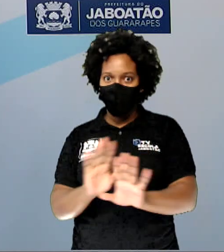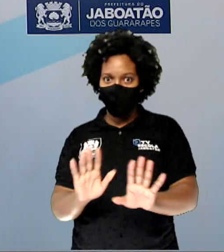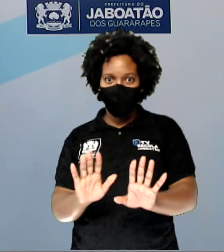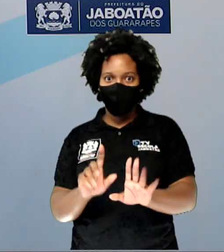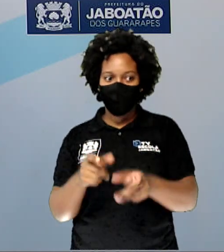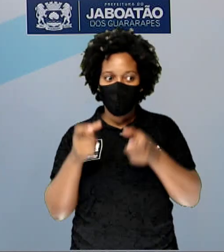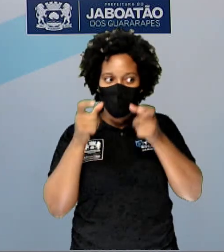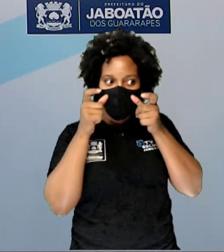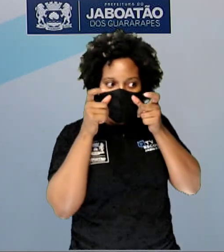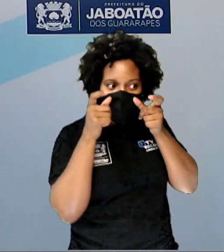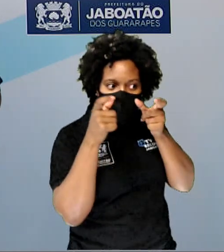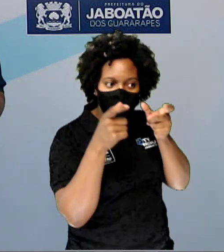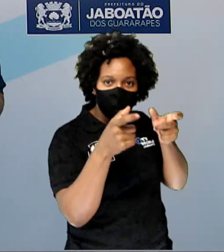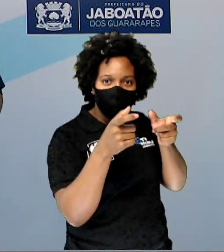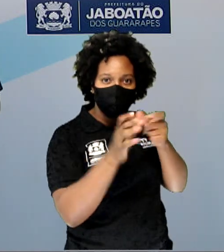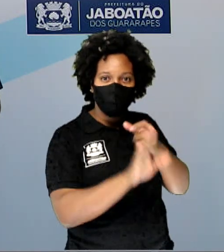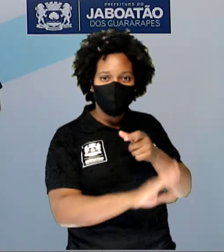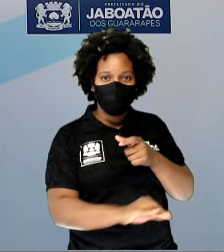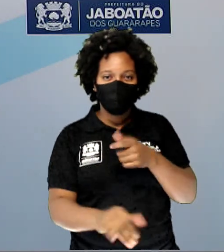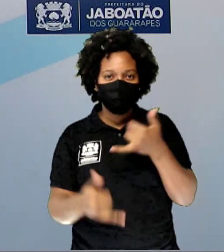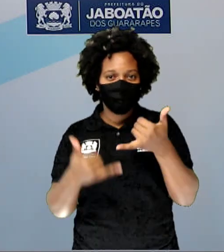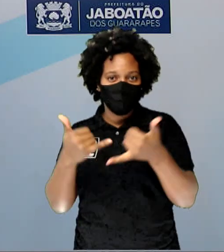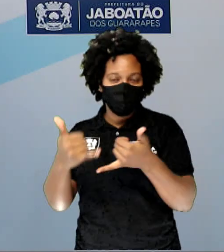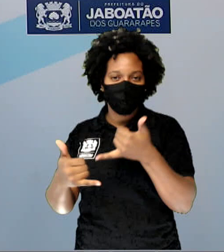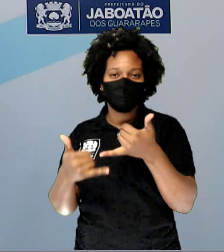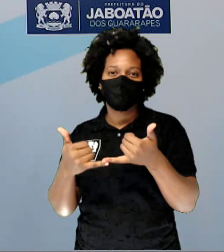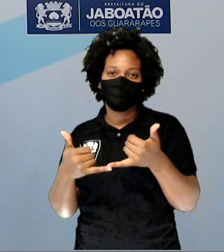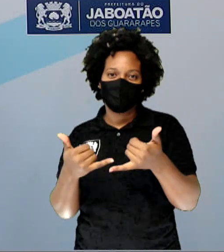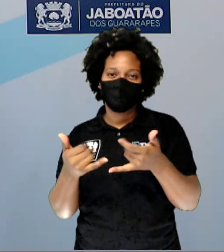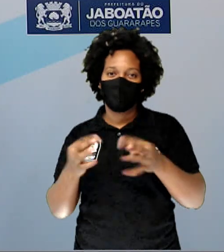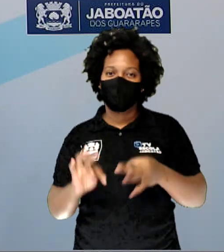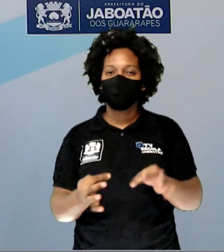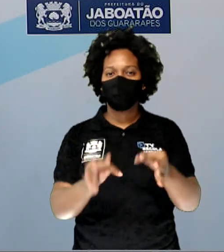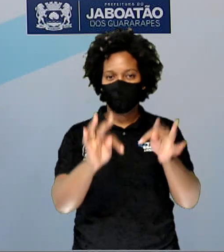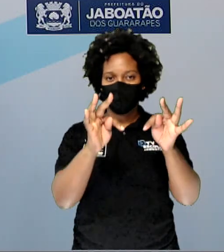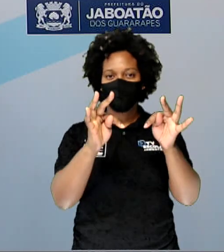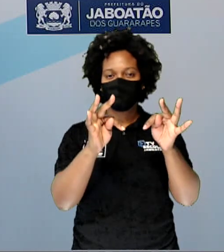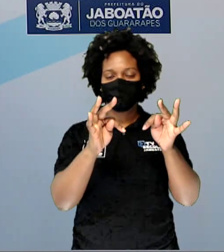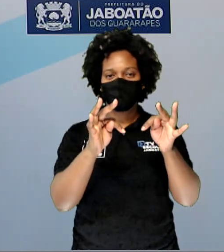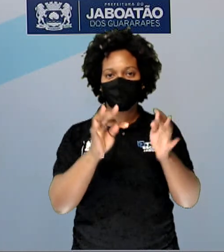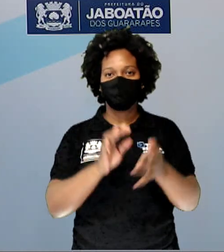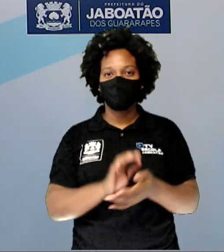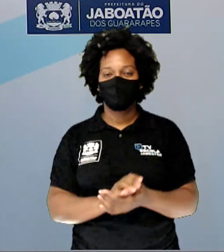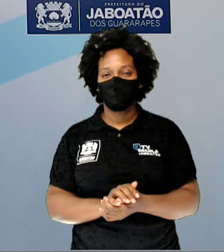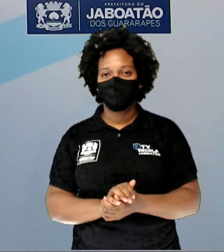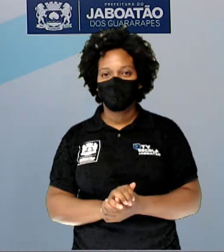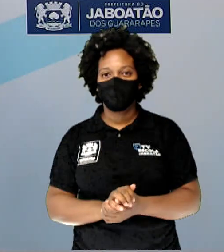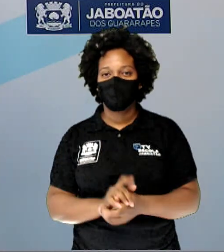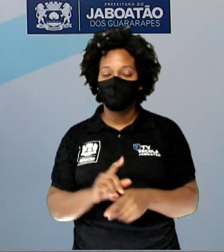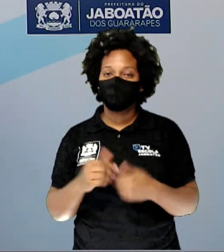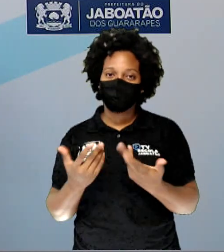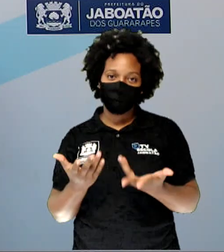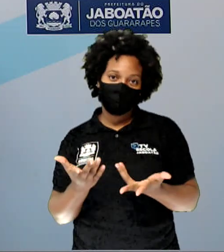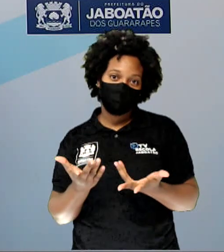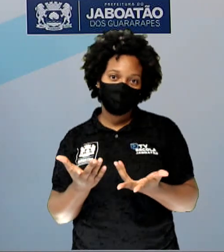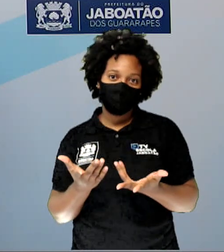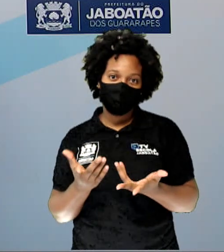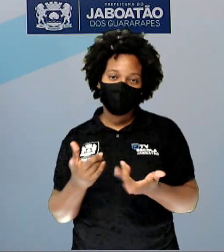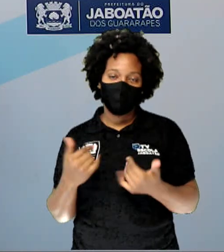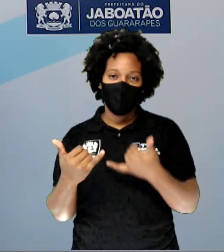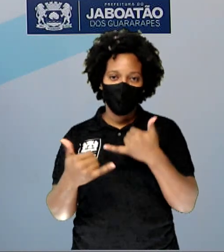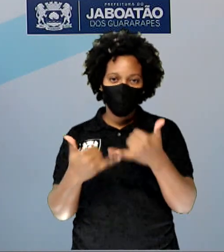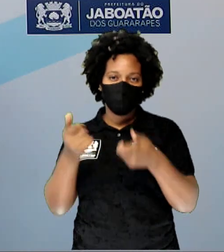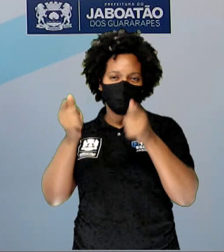encantamento das crianças pelos brinquedos e produtos digitais. Então, os